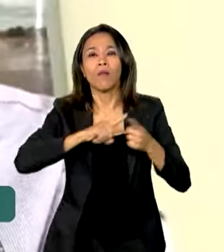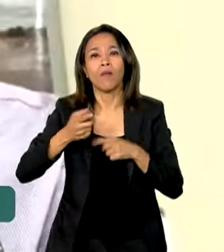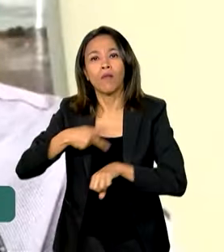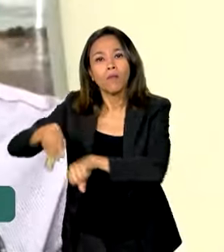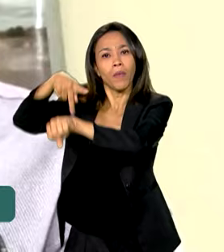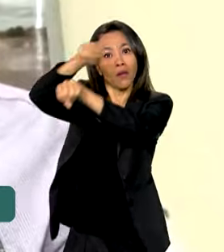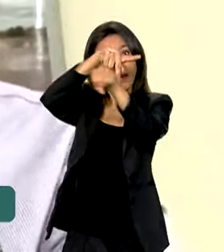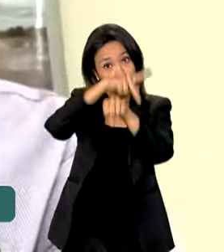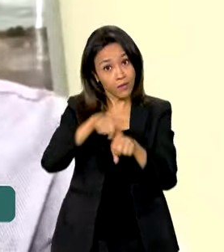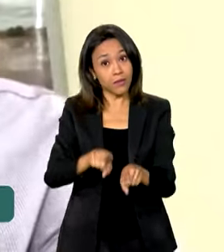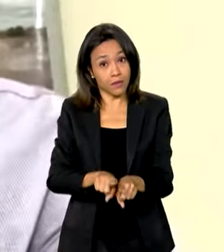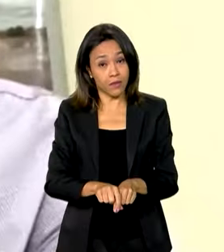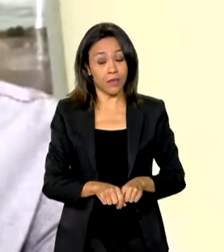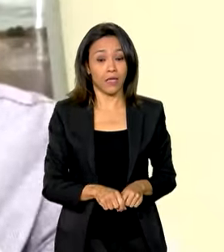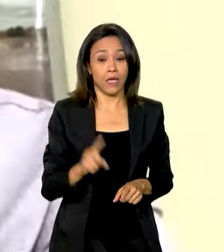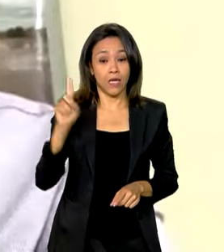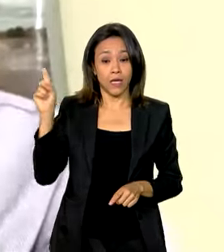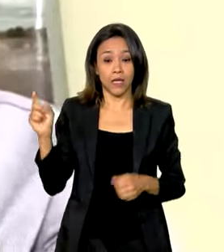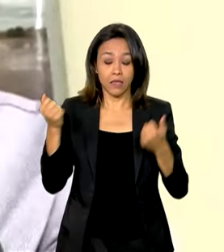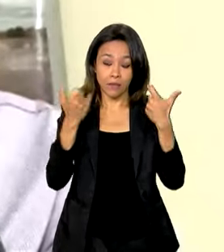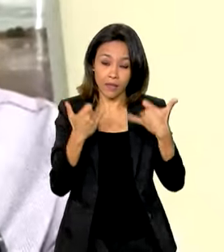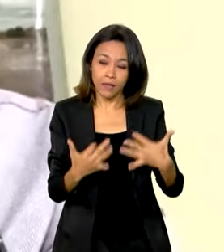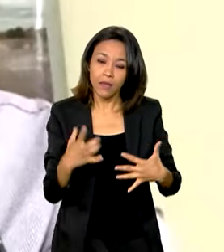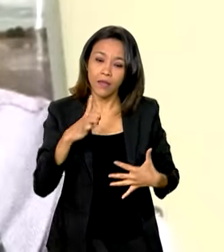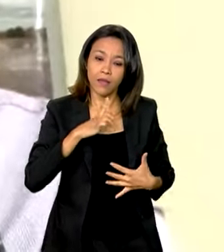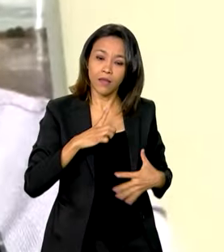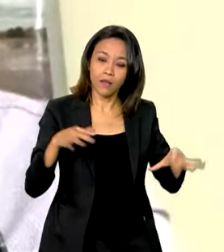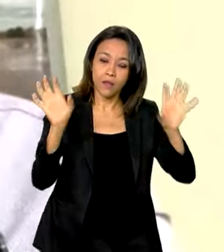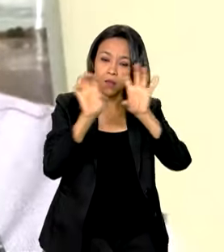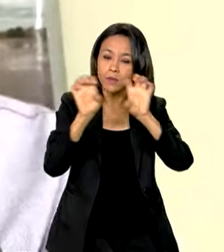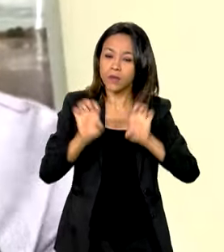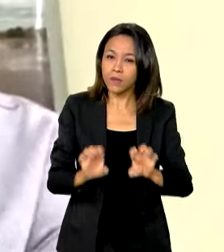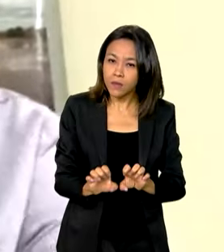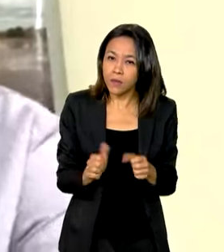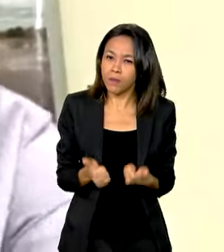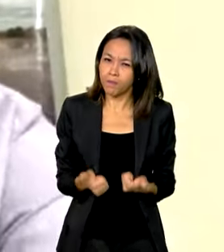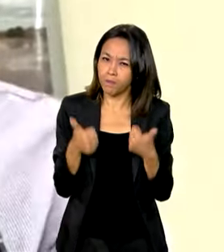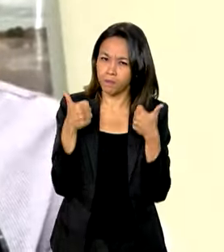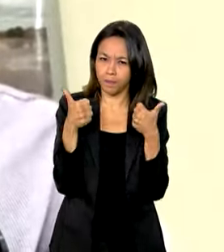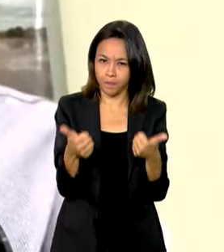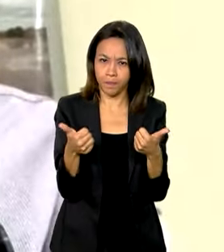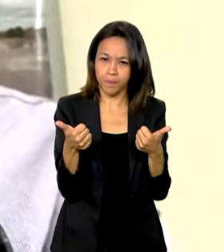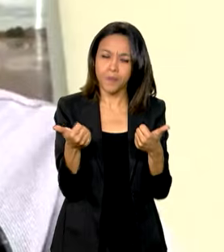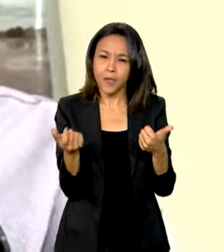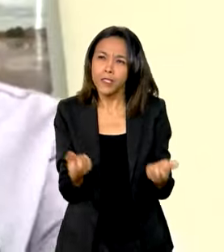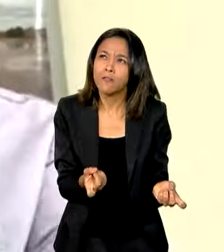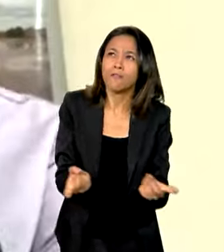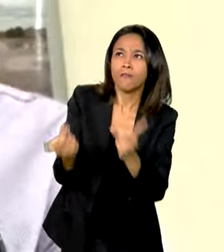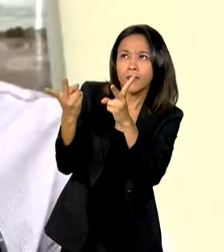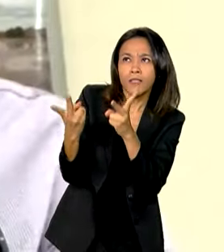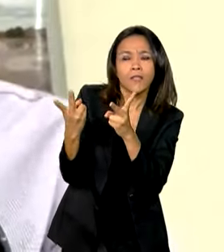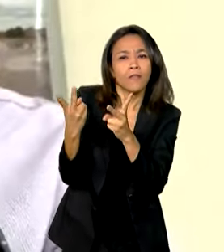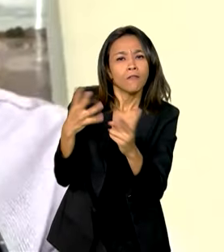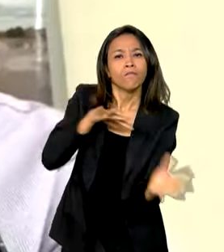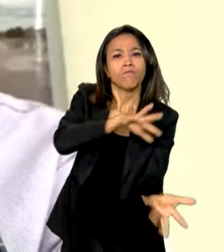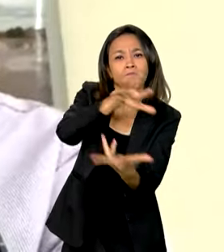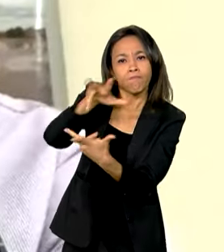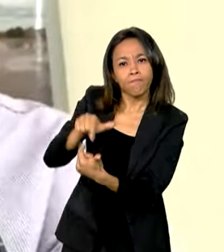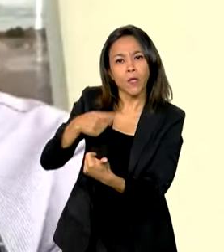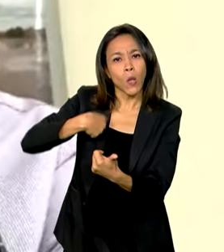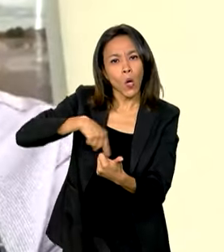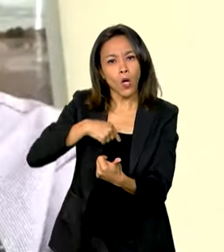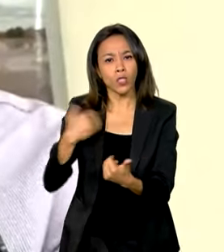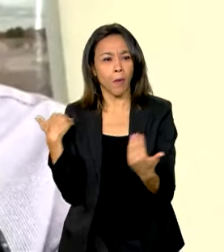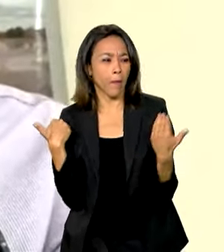uma estrutura fundada e bem e a gente tem o direito de voltar ao mercado internacional. Nós estamos confiados nisso e nós temos que fazer um movimento